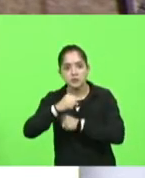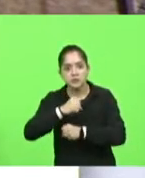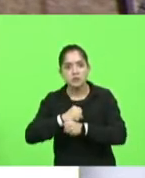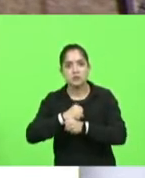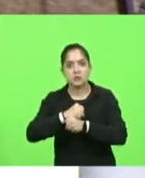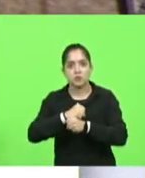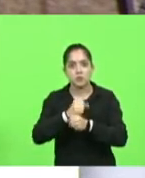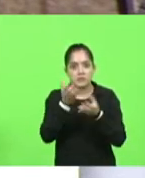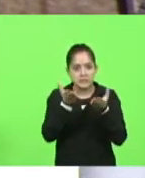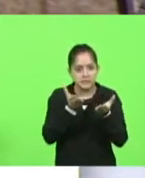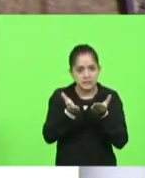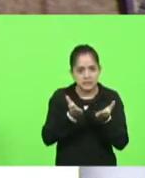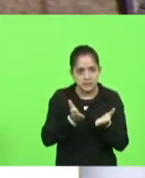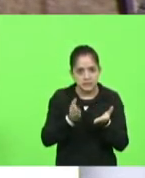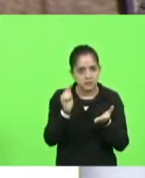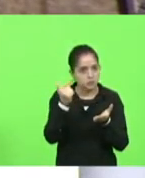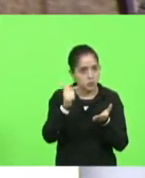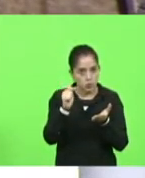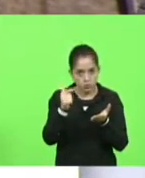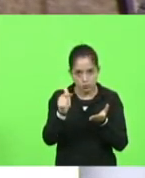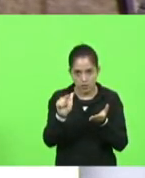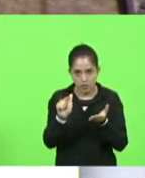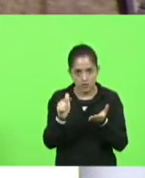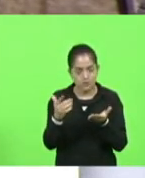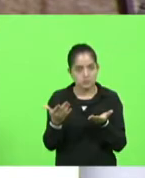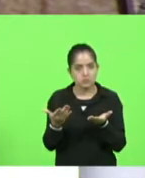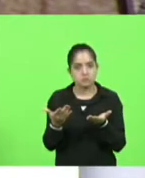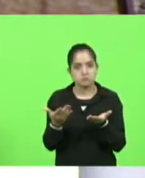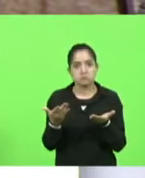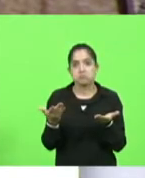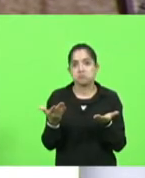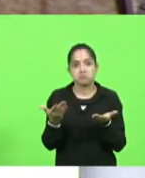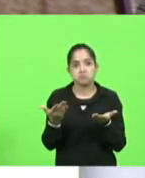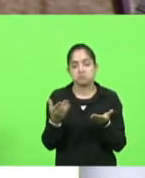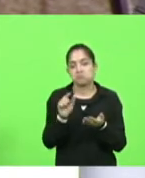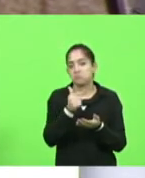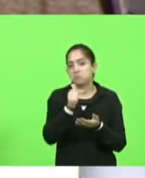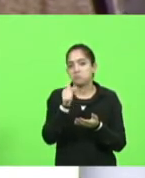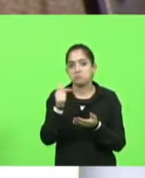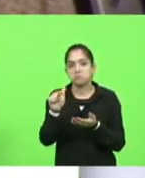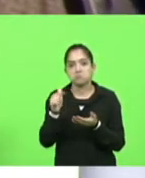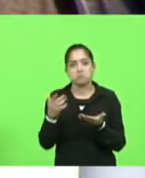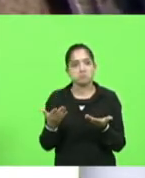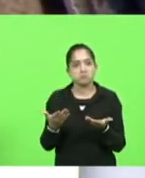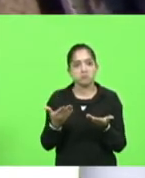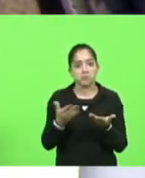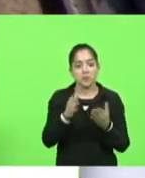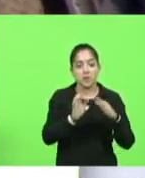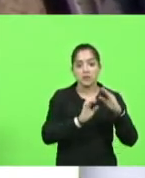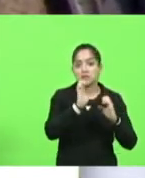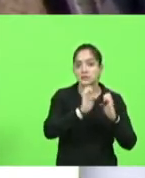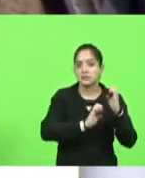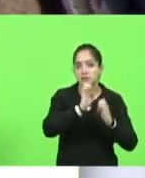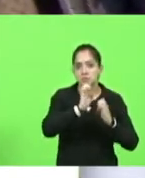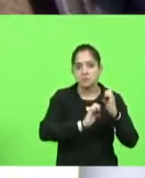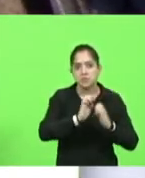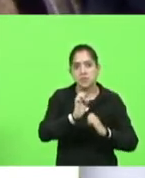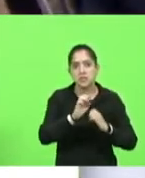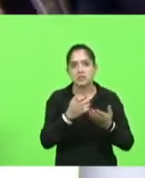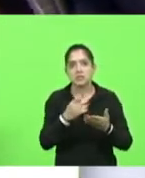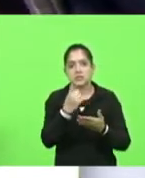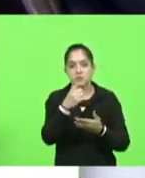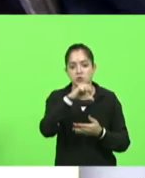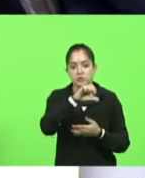licitação em Santa Catarina para regulamentar essas linhas não existe não existe licitação essas empresas nunca passaram em 1980